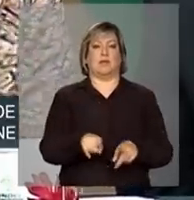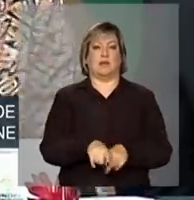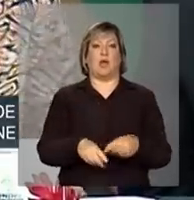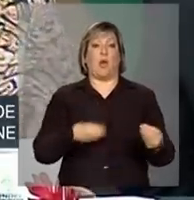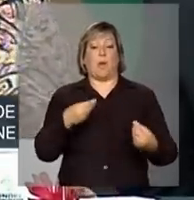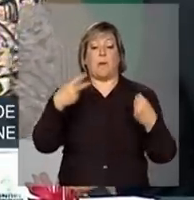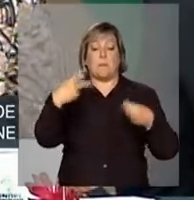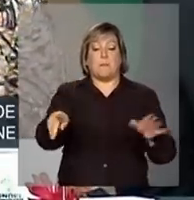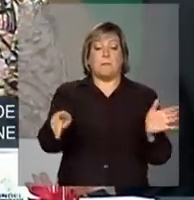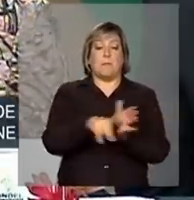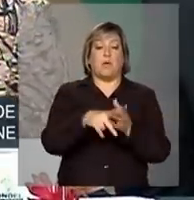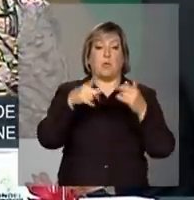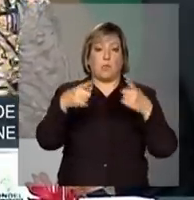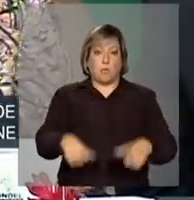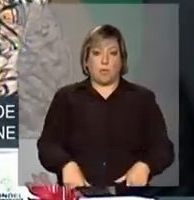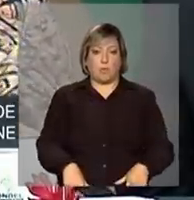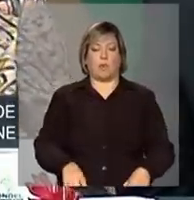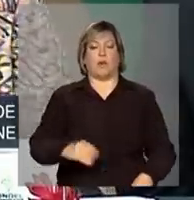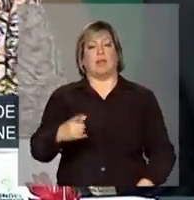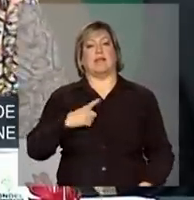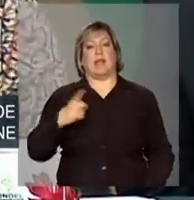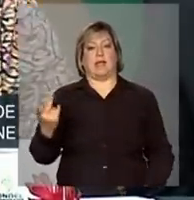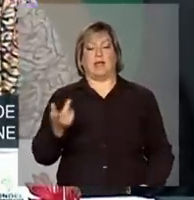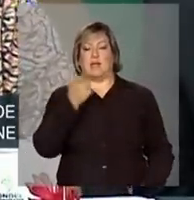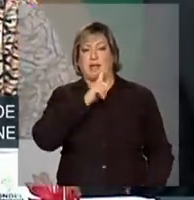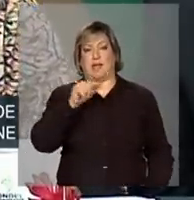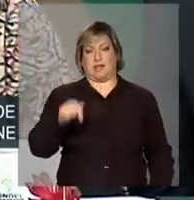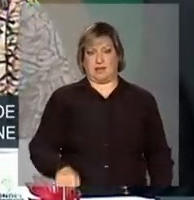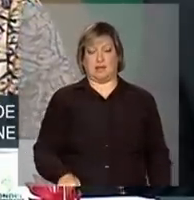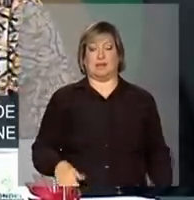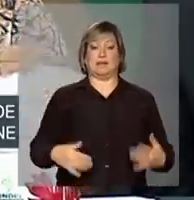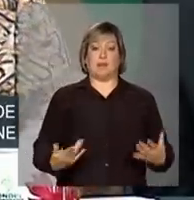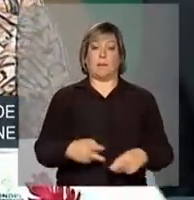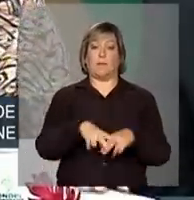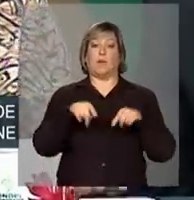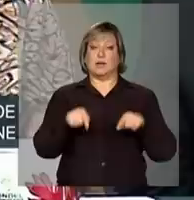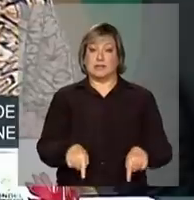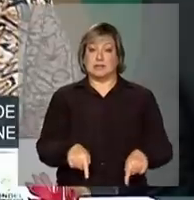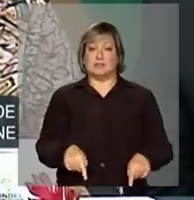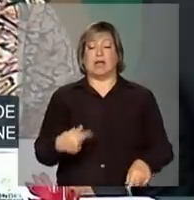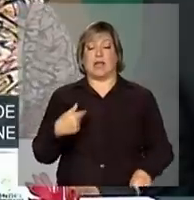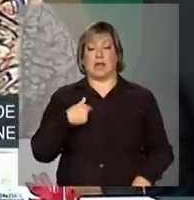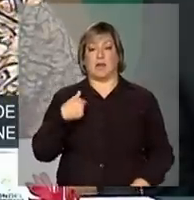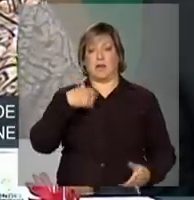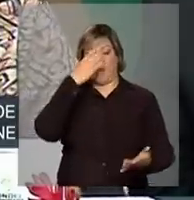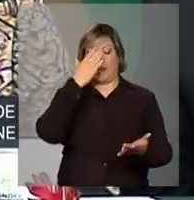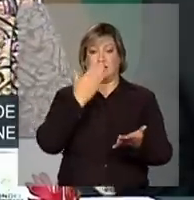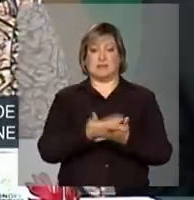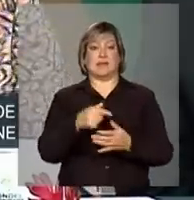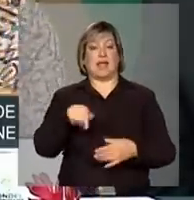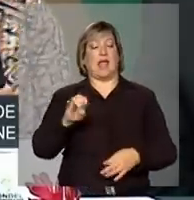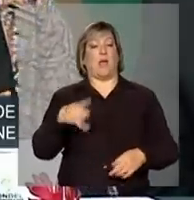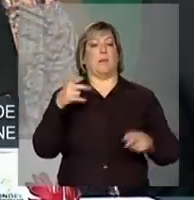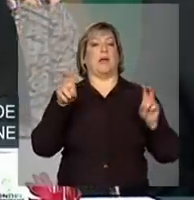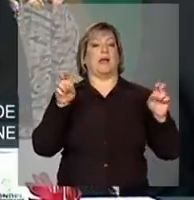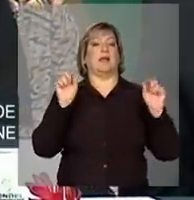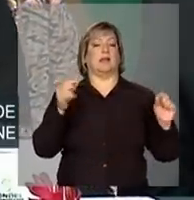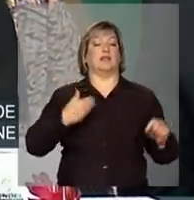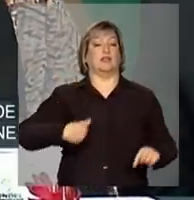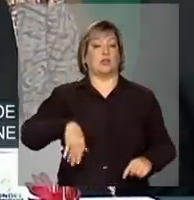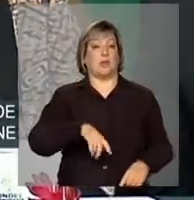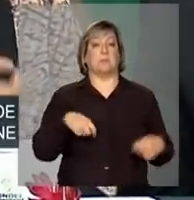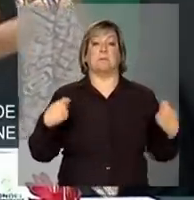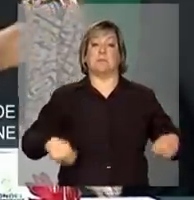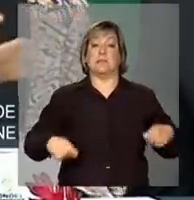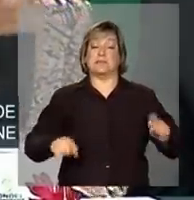que ocorram aqui. Por isso, essa, eu acredito que é uma questão que nós deveremos, depois,